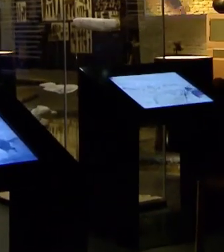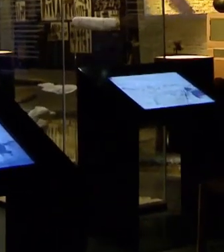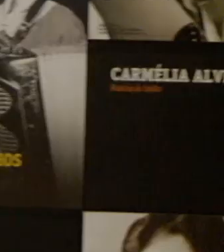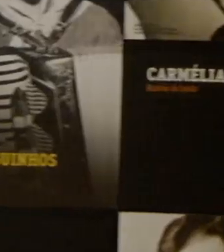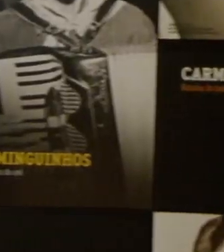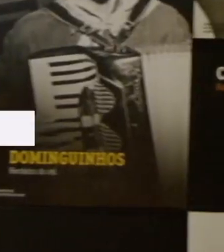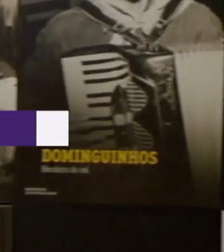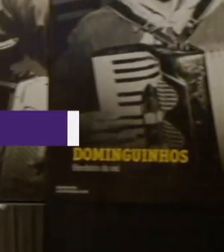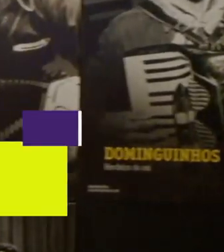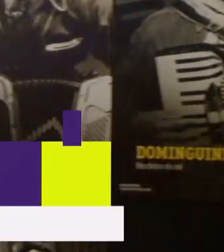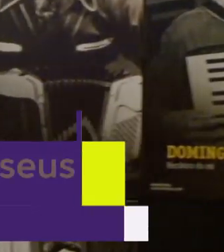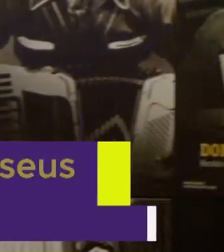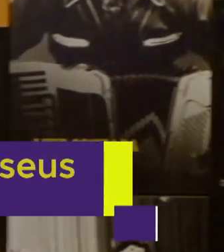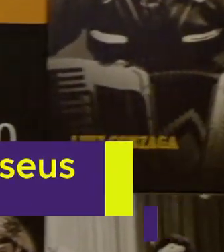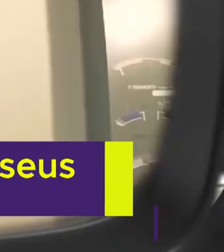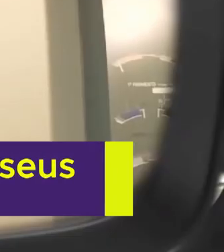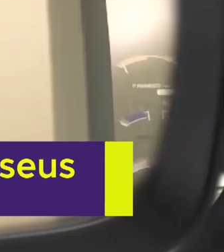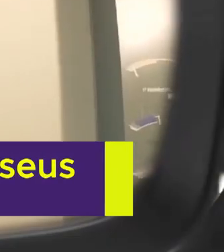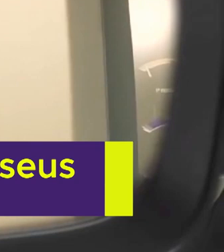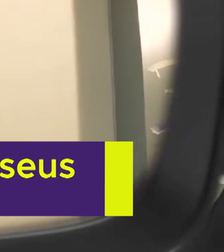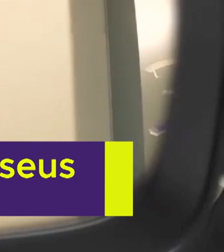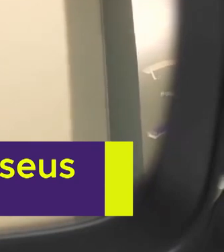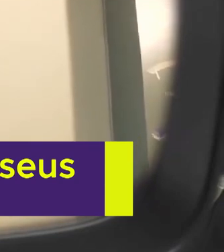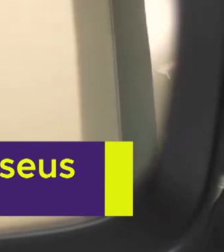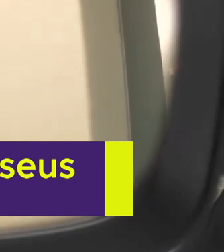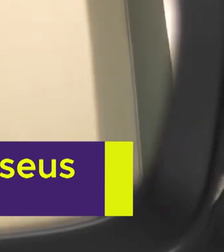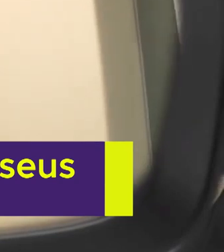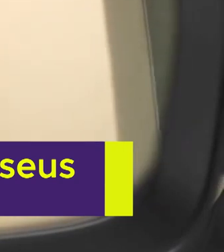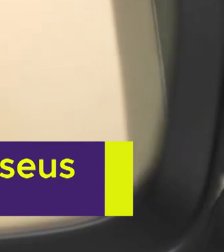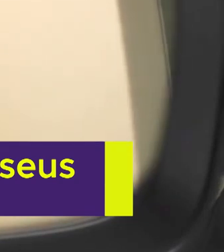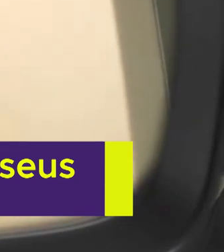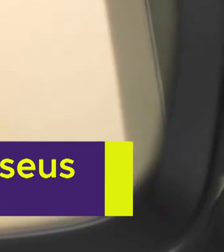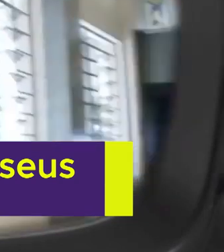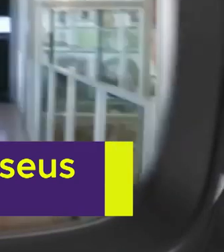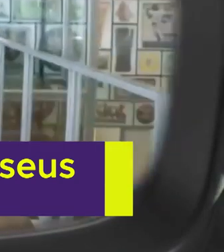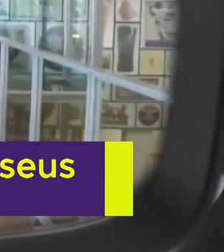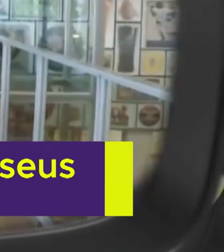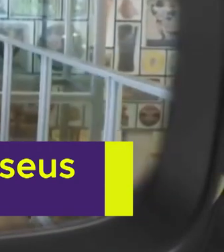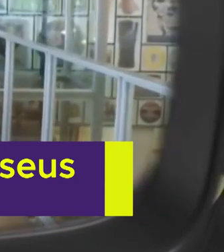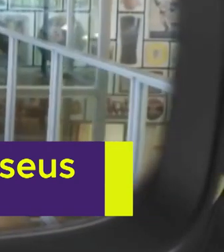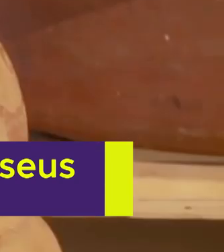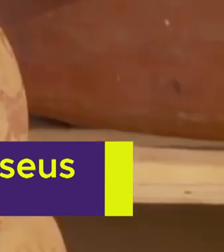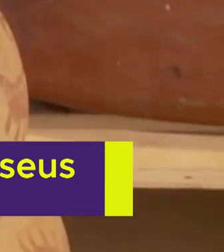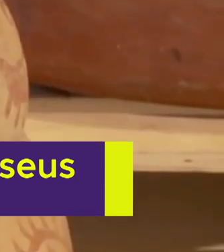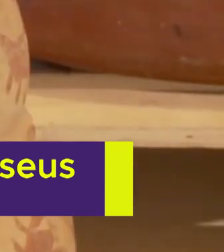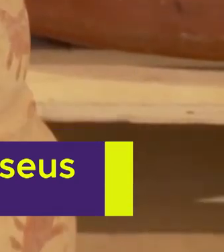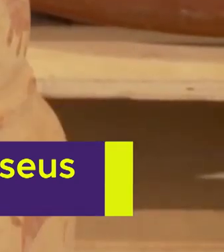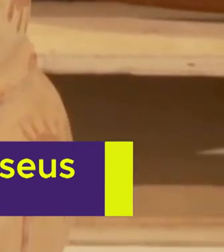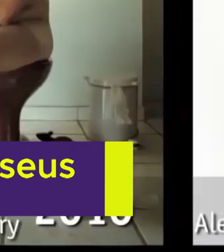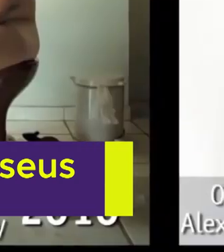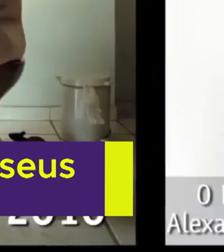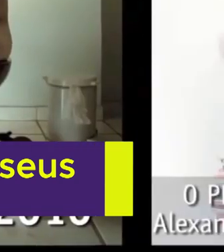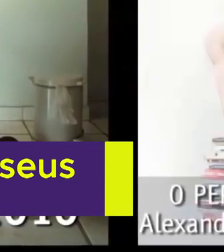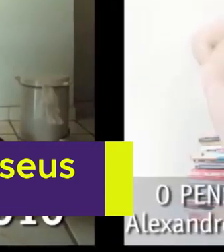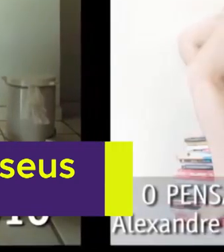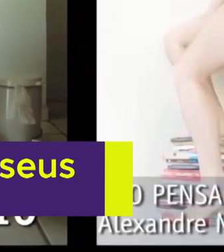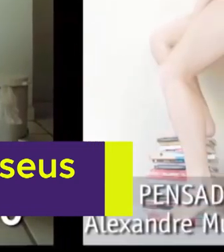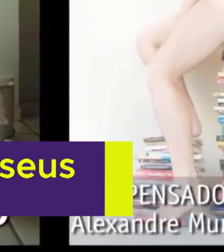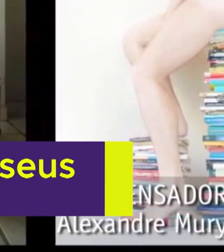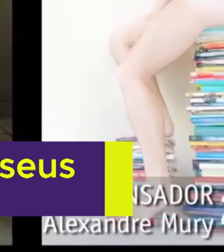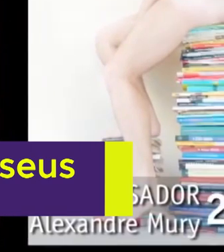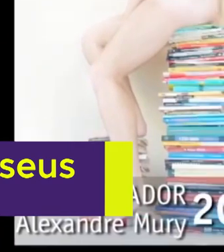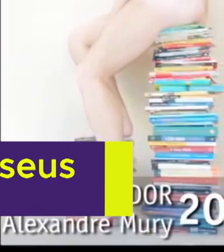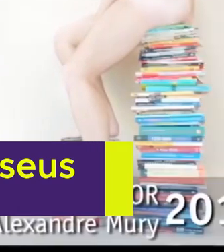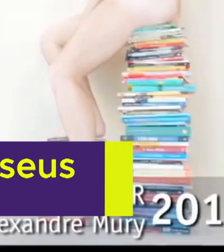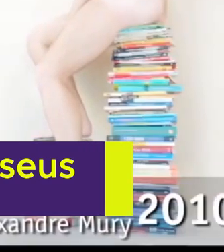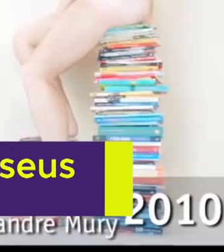Vem a conhecer nossa cultura. Bem-vindo ao Museu do Futebol. O resgate da memória brasileira em cada objeto, em cada